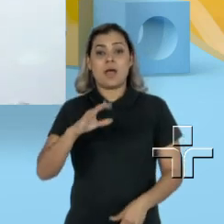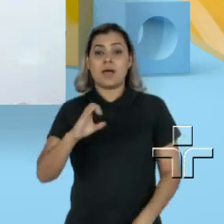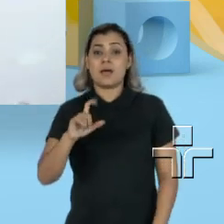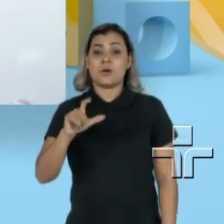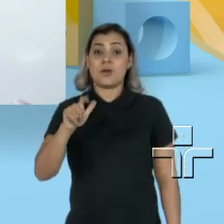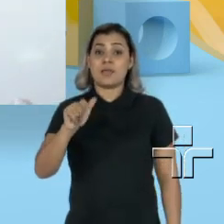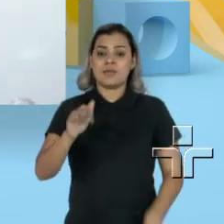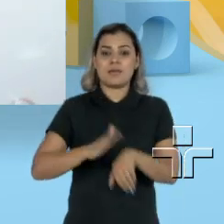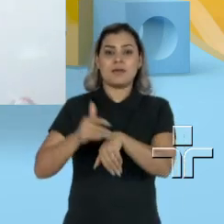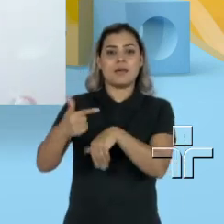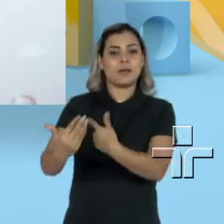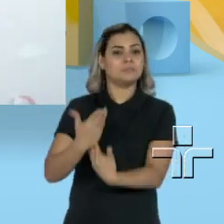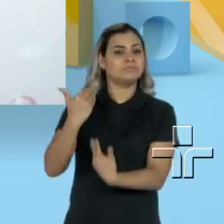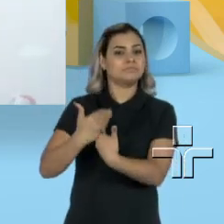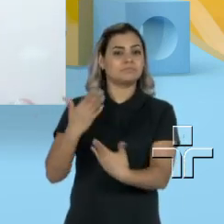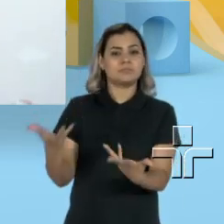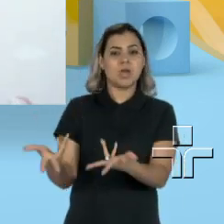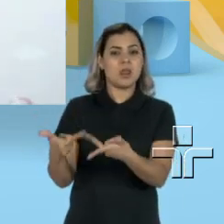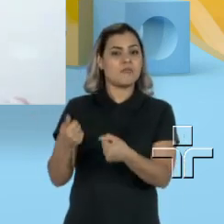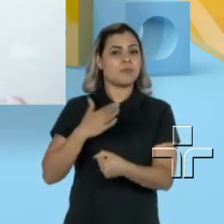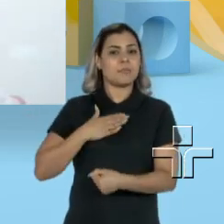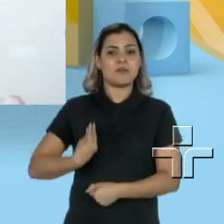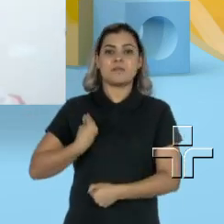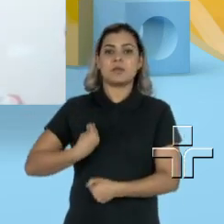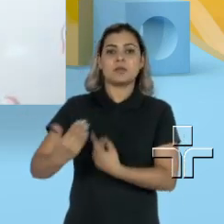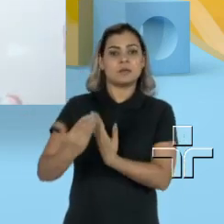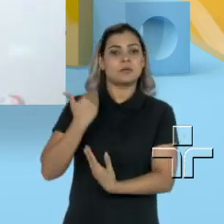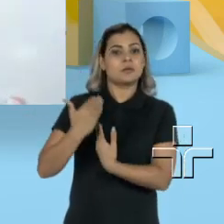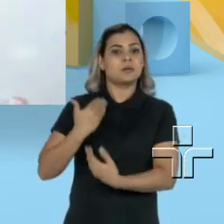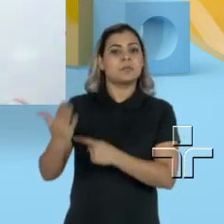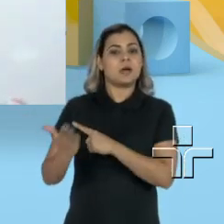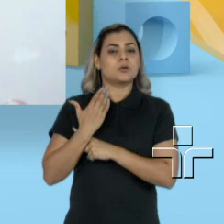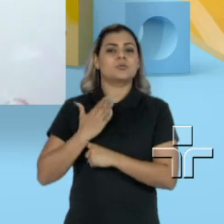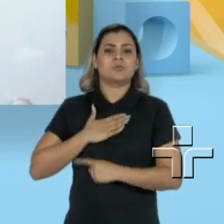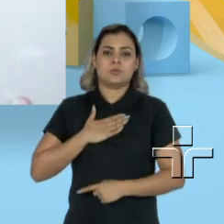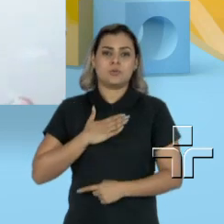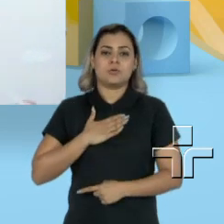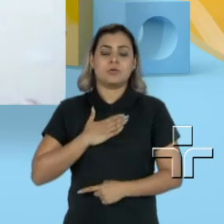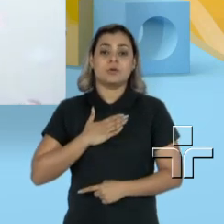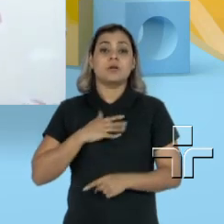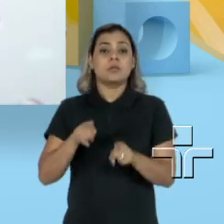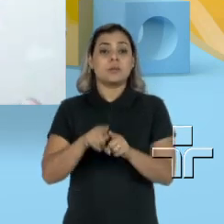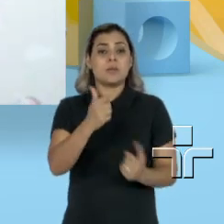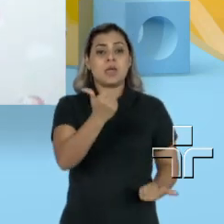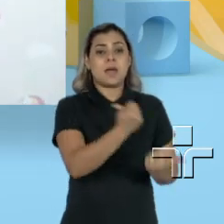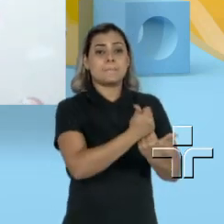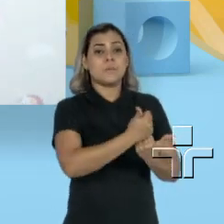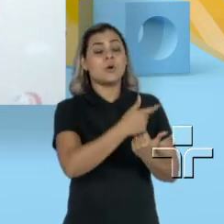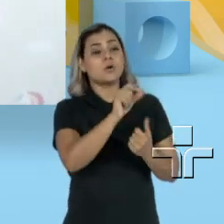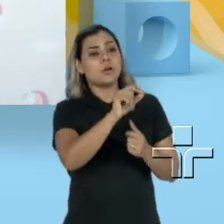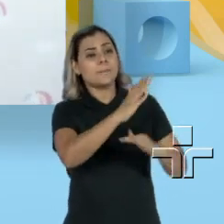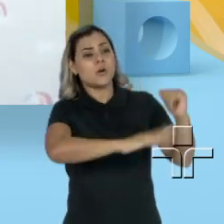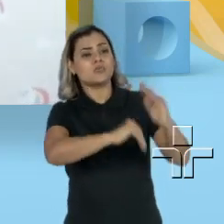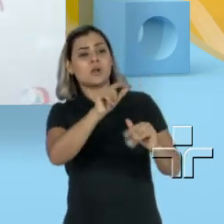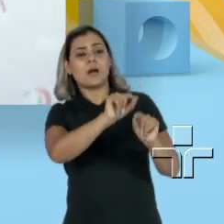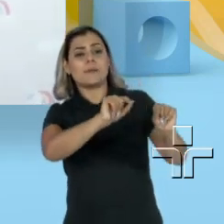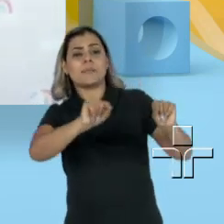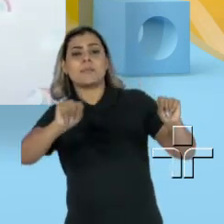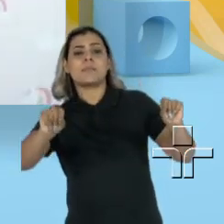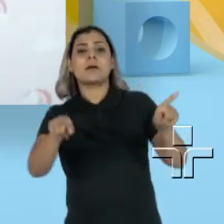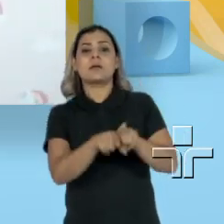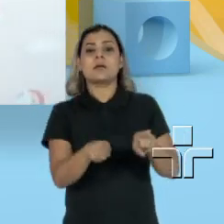que foi uma pessoa maravilhosa na minha vida. Tive também apoio de outros profissionais